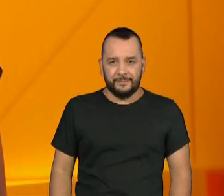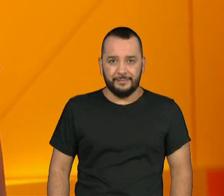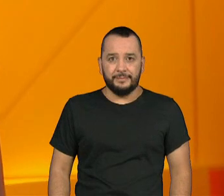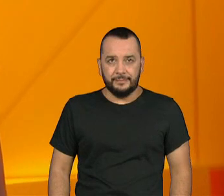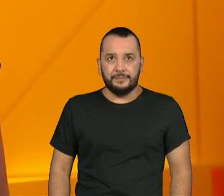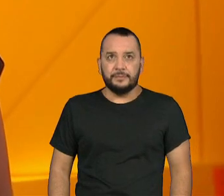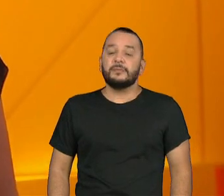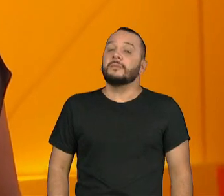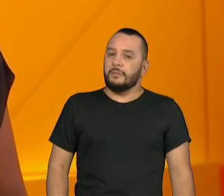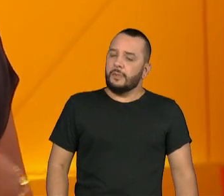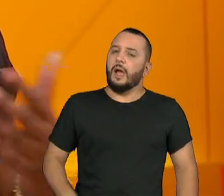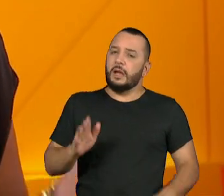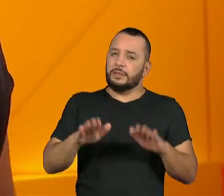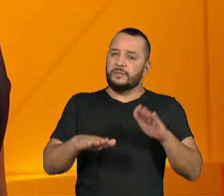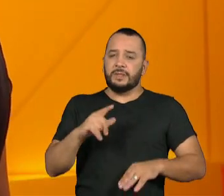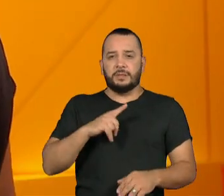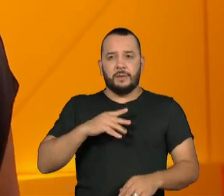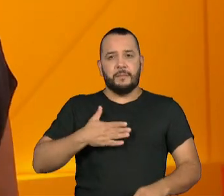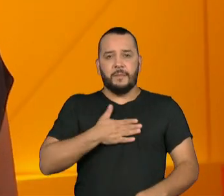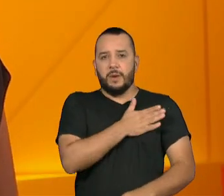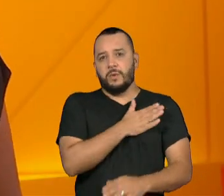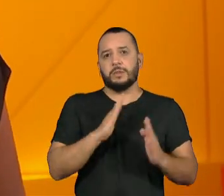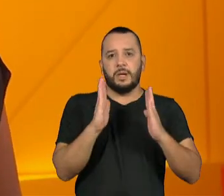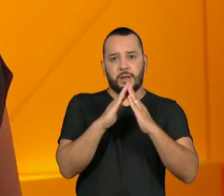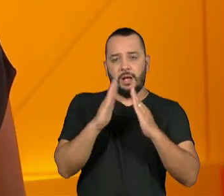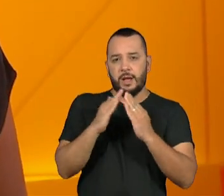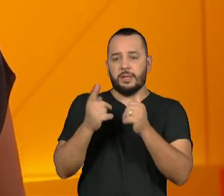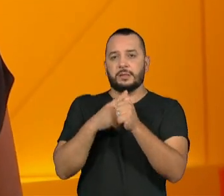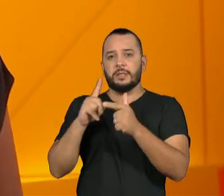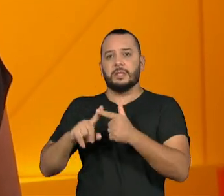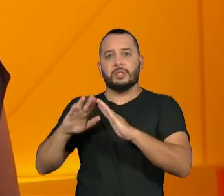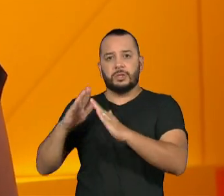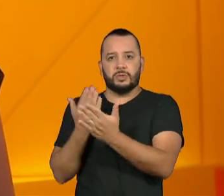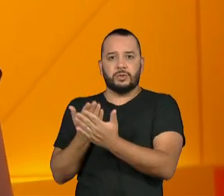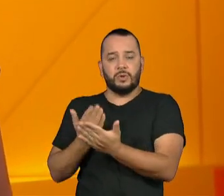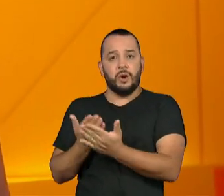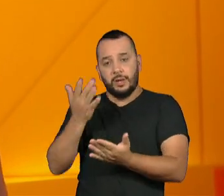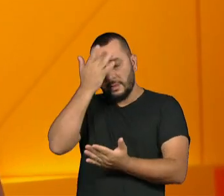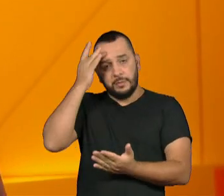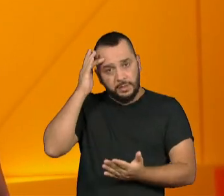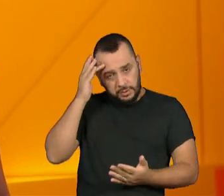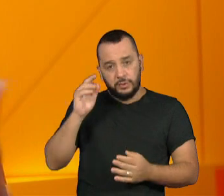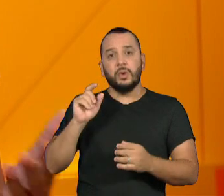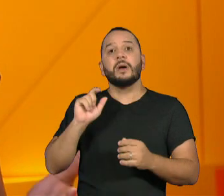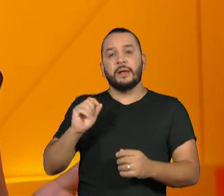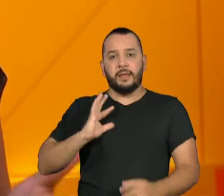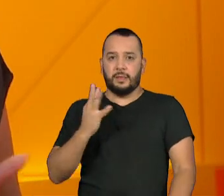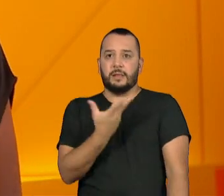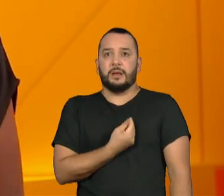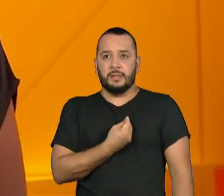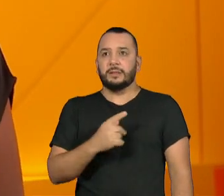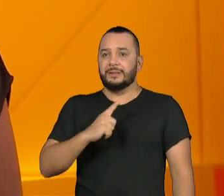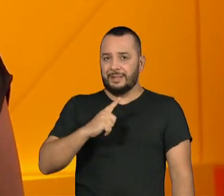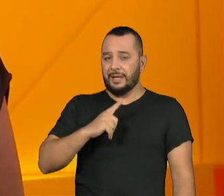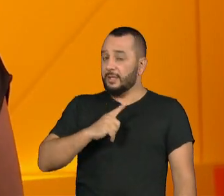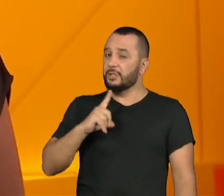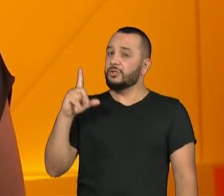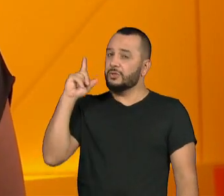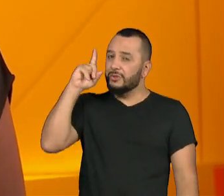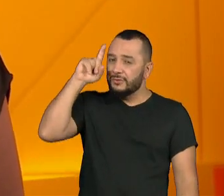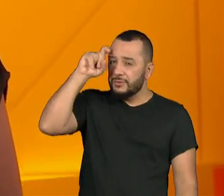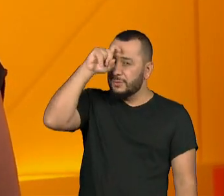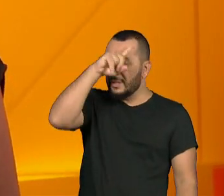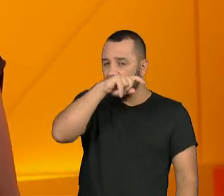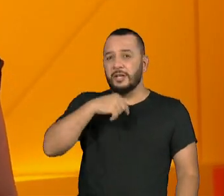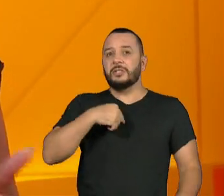preconceitos que sofrem dentro de casa e na escola fazem com que as pessoas trans encontrem dificuldades para se formar em uma